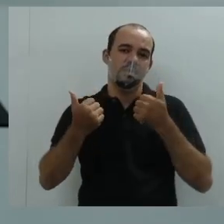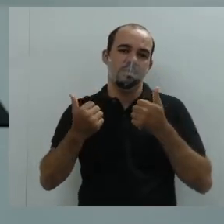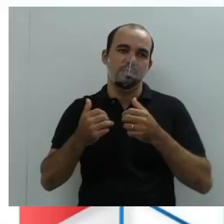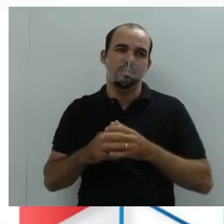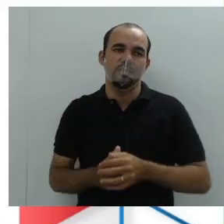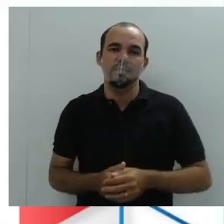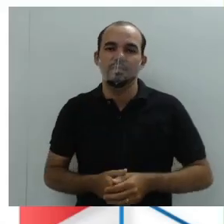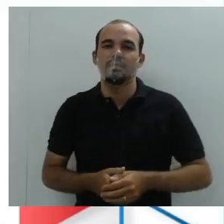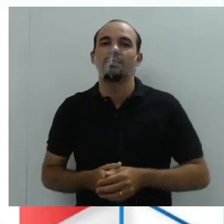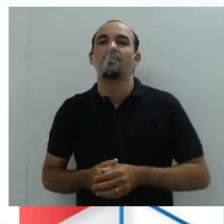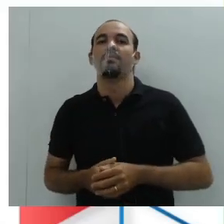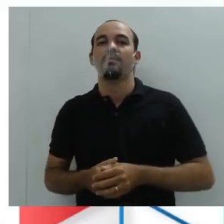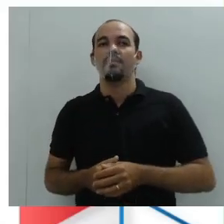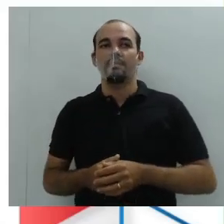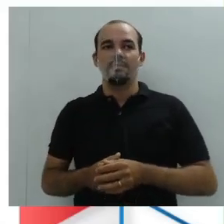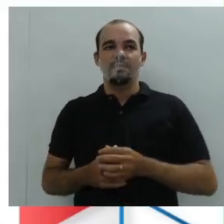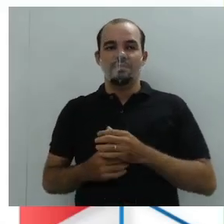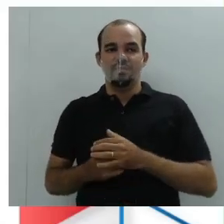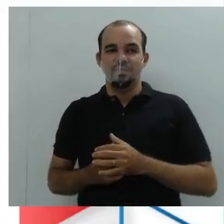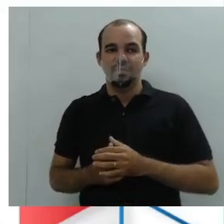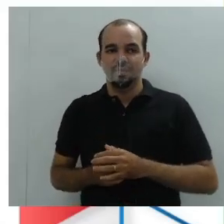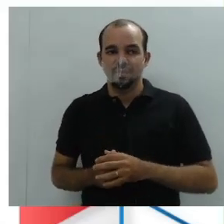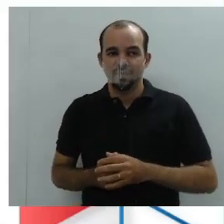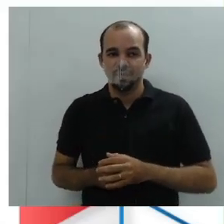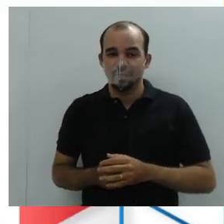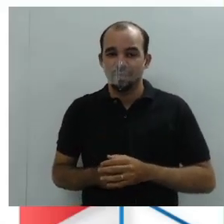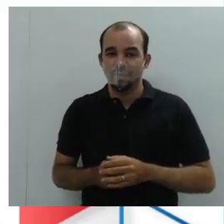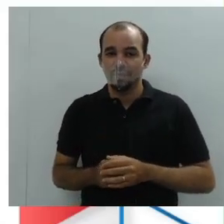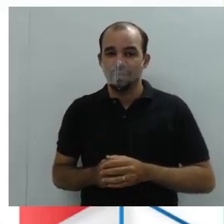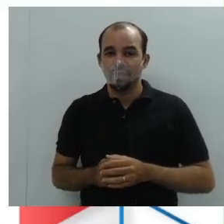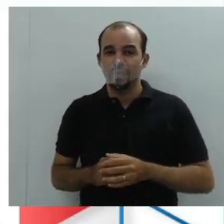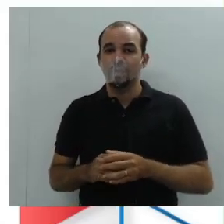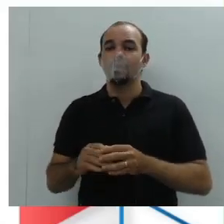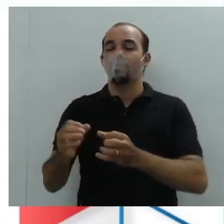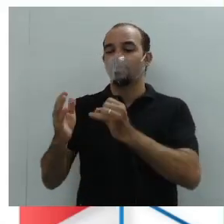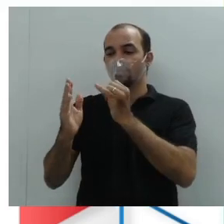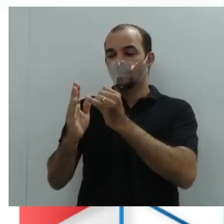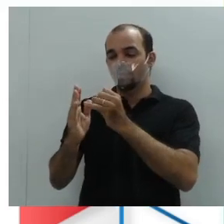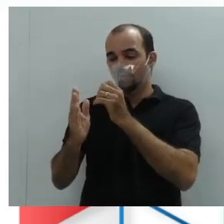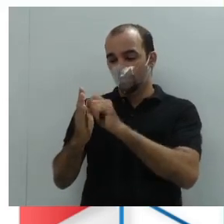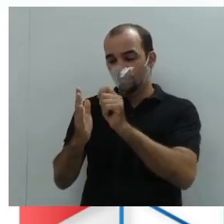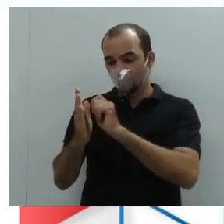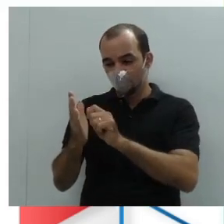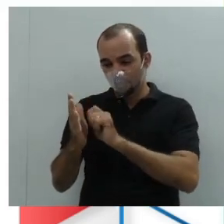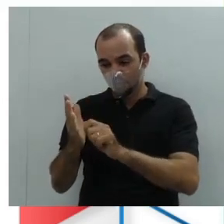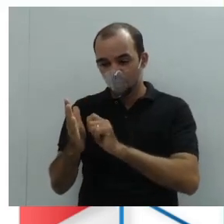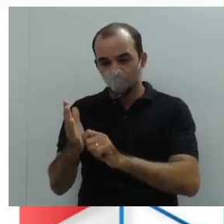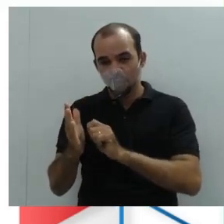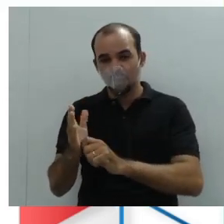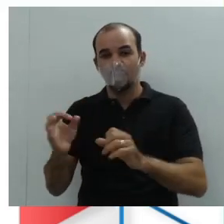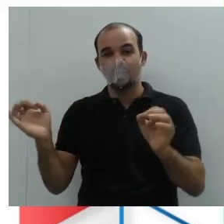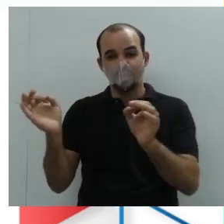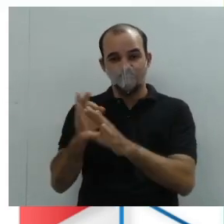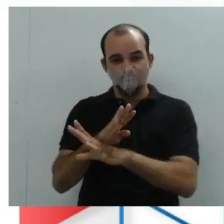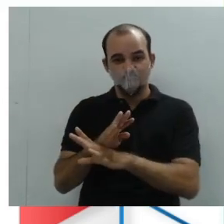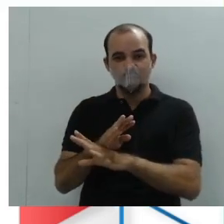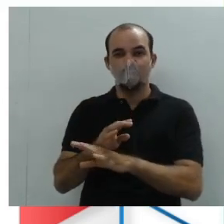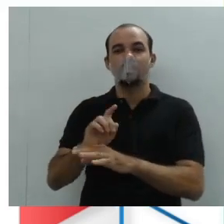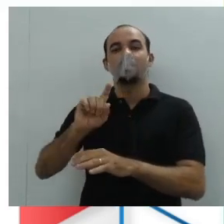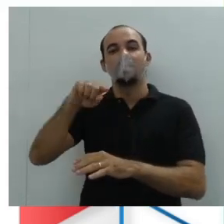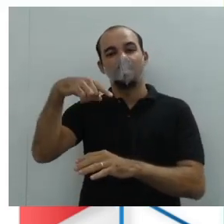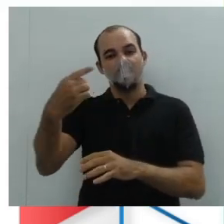Voltando para o slide. Após a escrita, não esqueça de revisar seus textos e aprimorá-los.